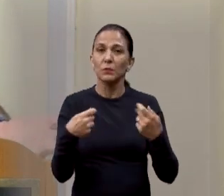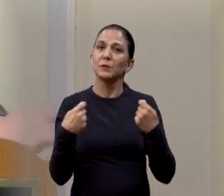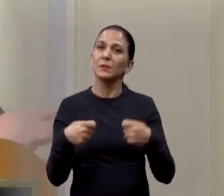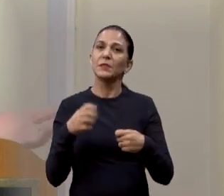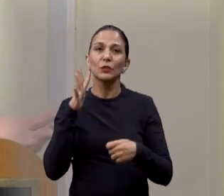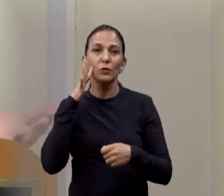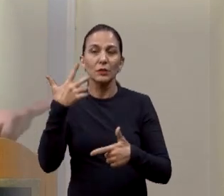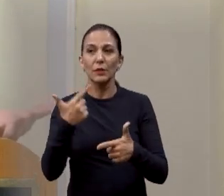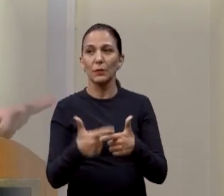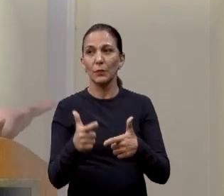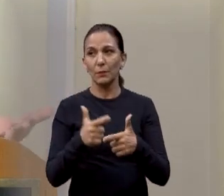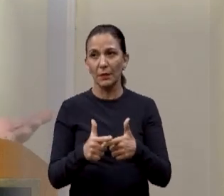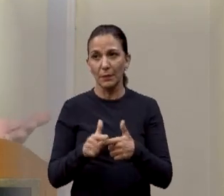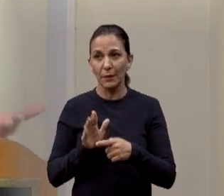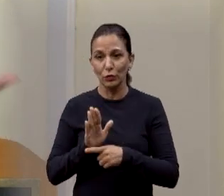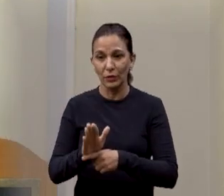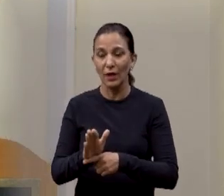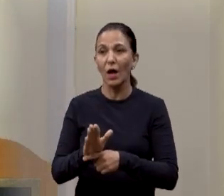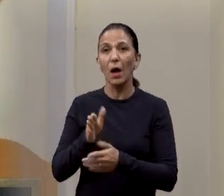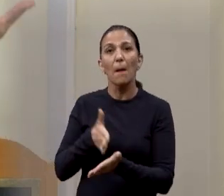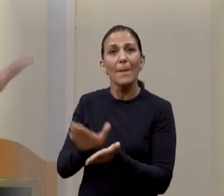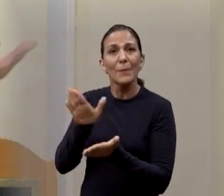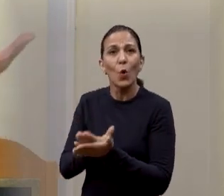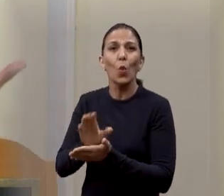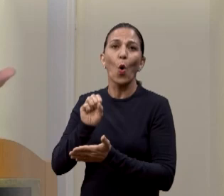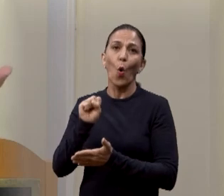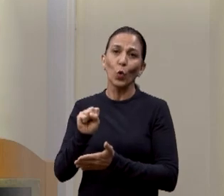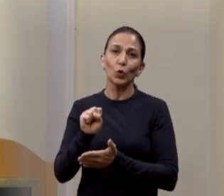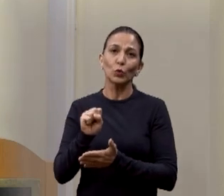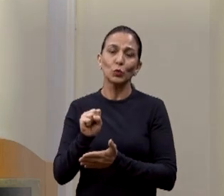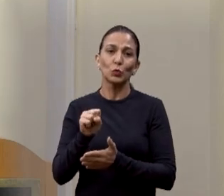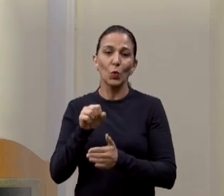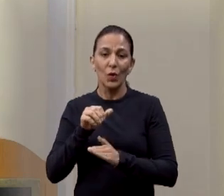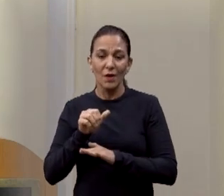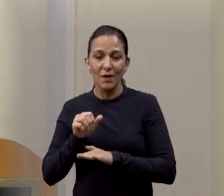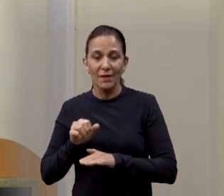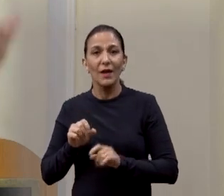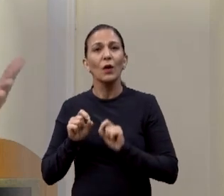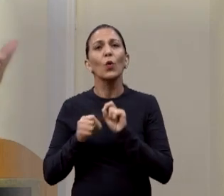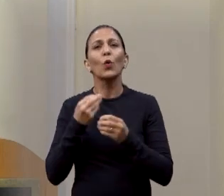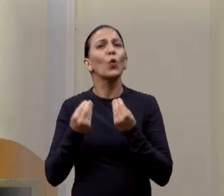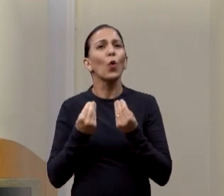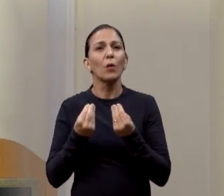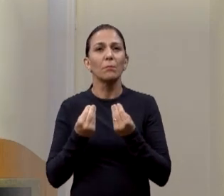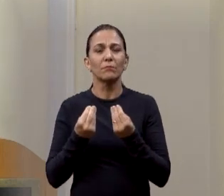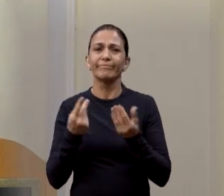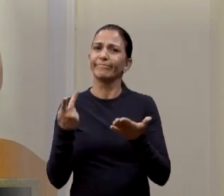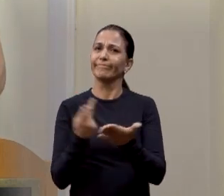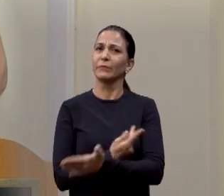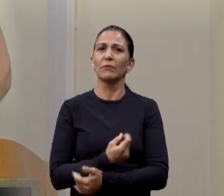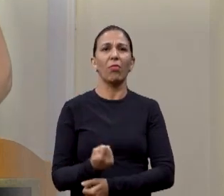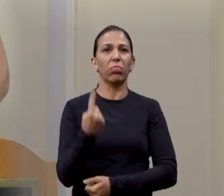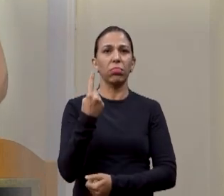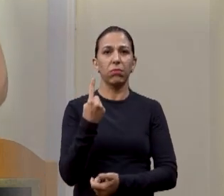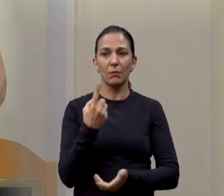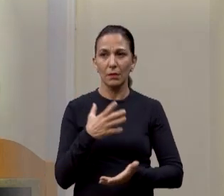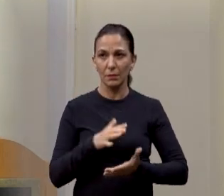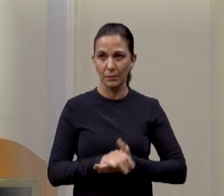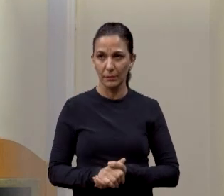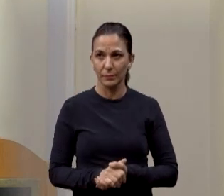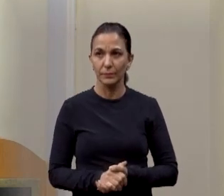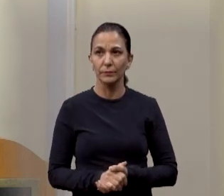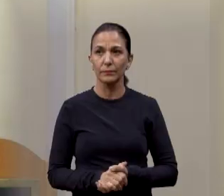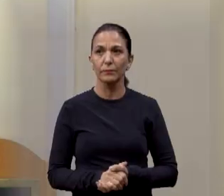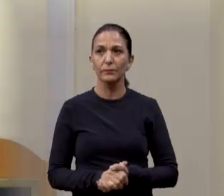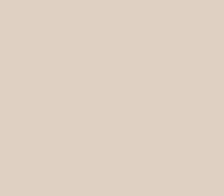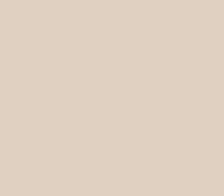coisa ali para ajudar. Porque tomar oito multas, só porque está deixando a criança, nem parou o carro. Tomou oito multas. É um absurdo. Muito obrigado. Que